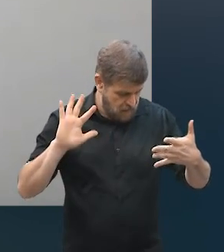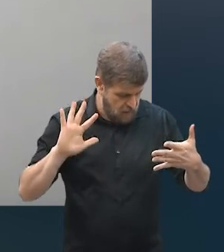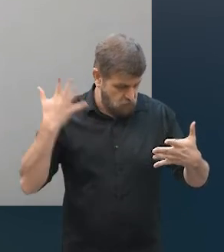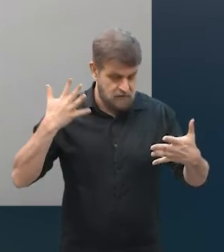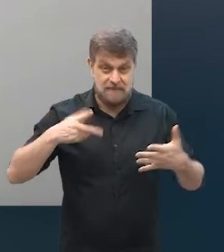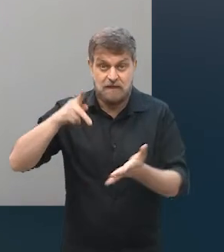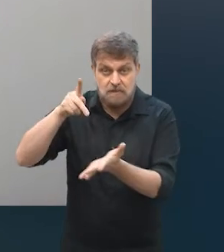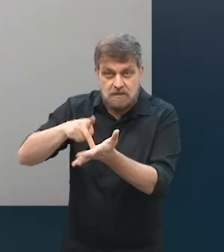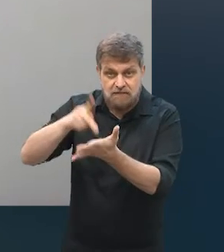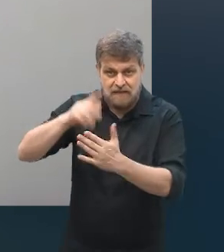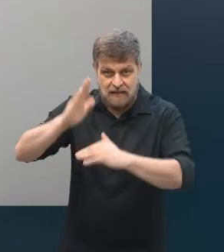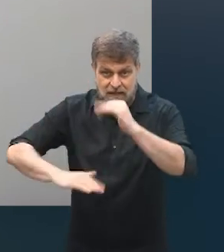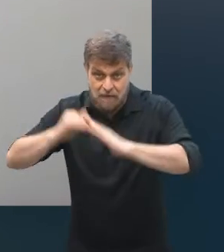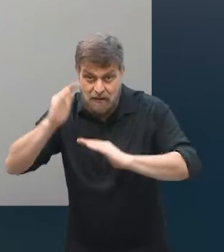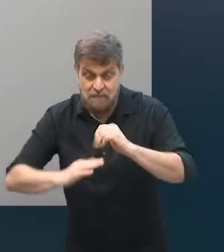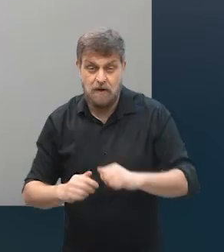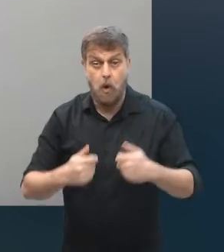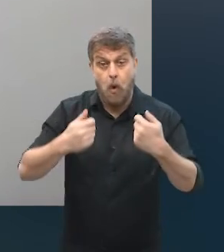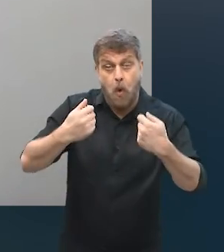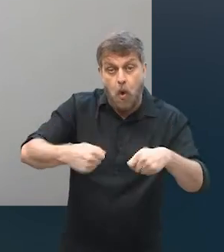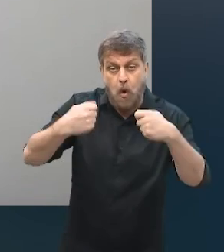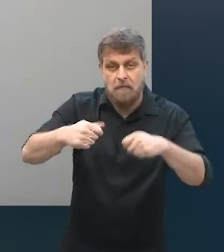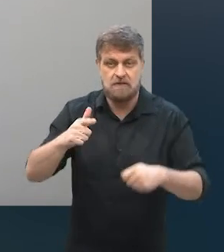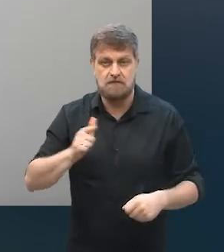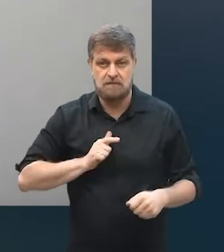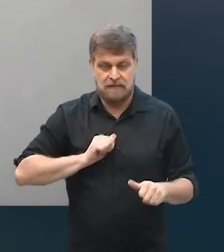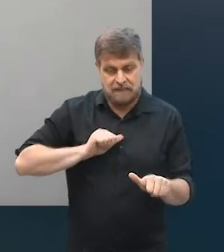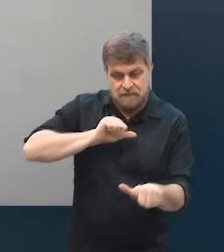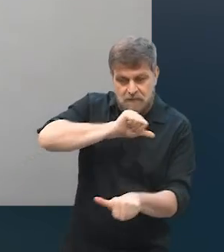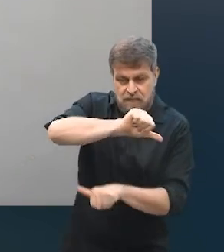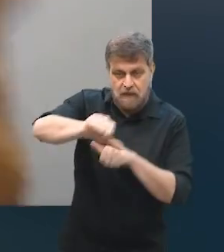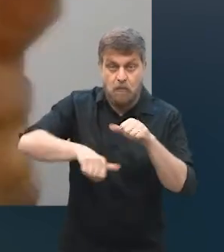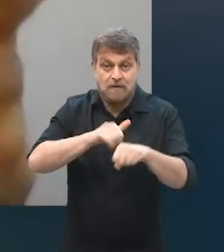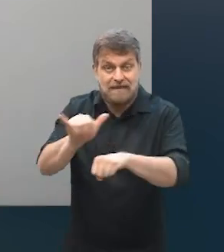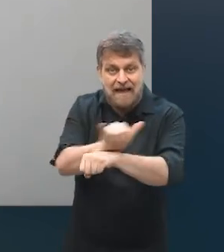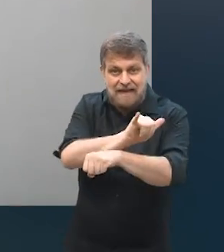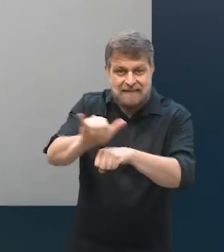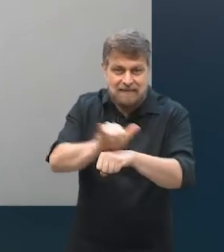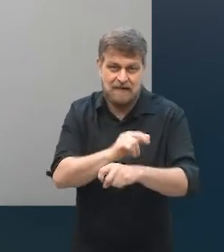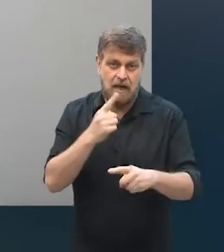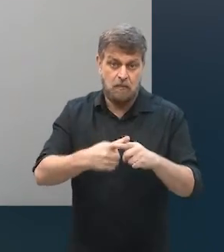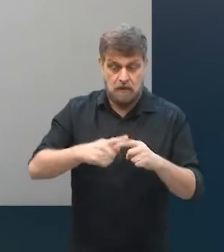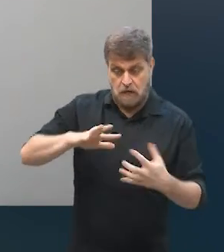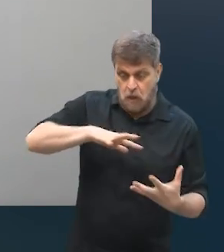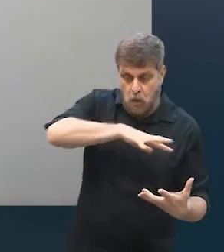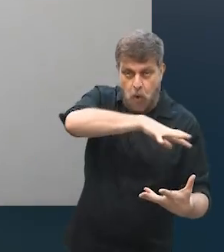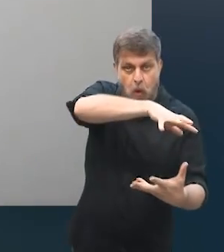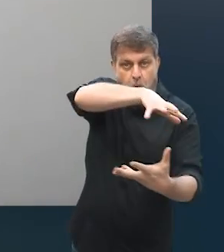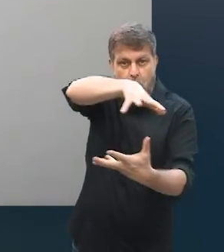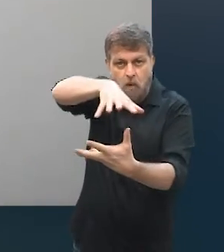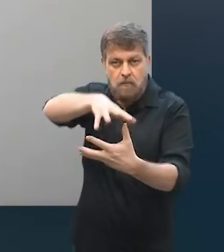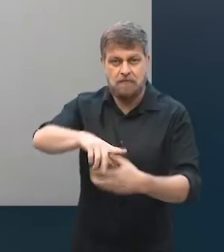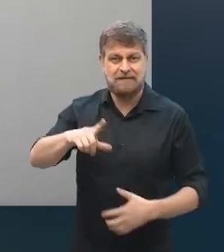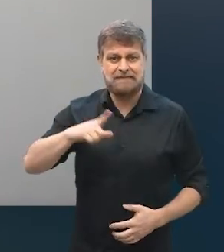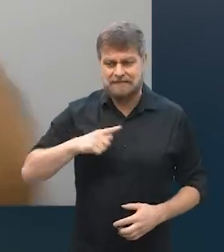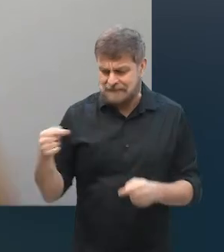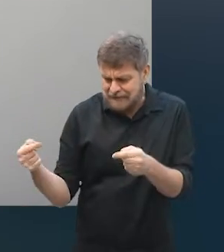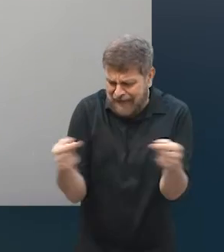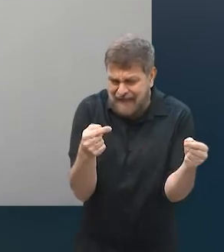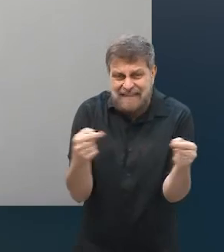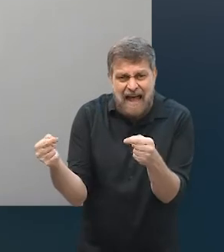acontecendo, né, ou se a gente precisou mudar de rumo o mundo, né, da maneira como está, é muito